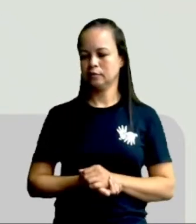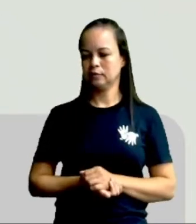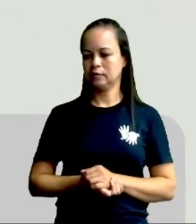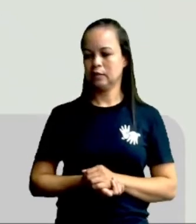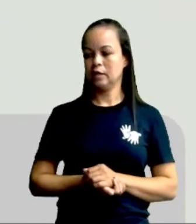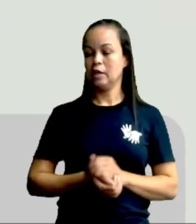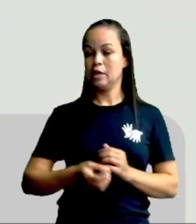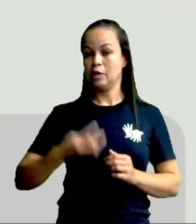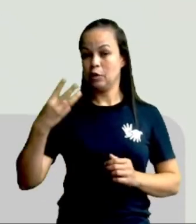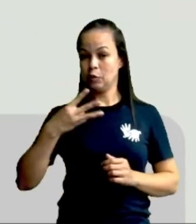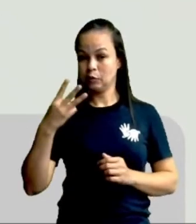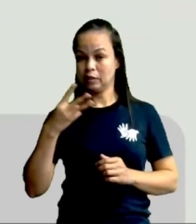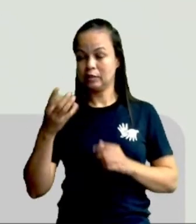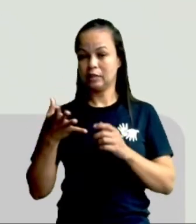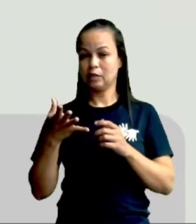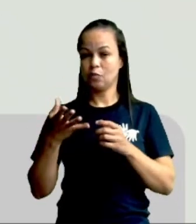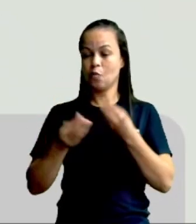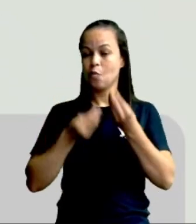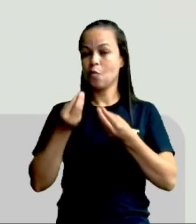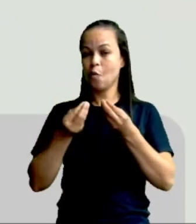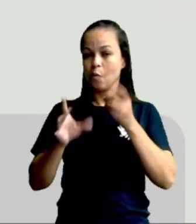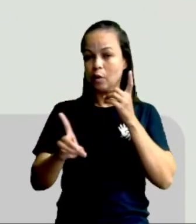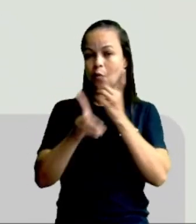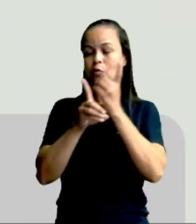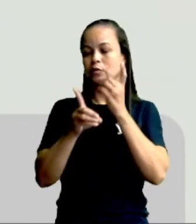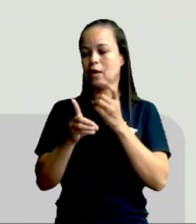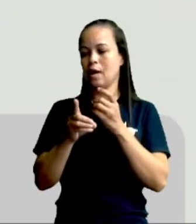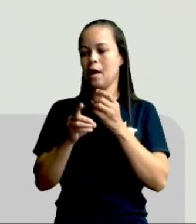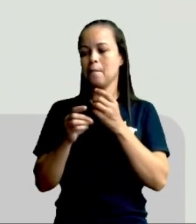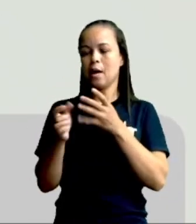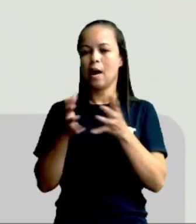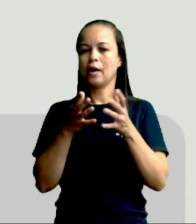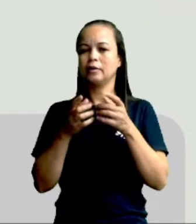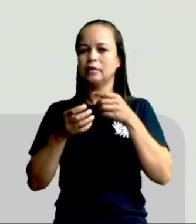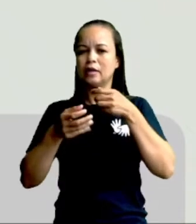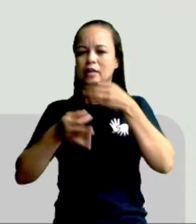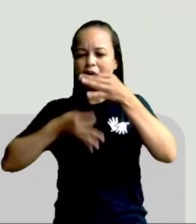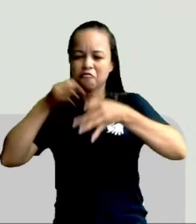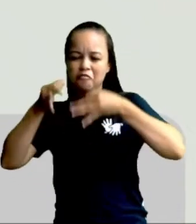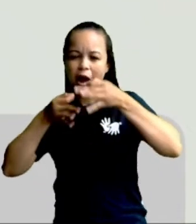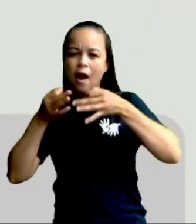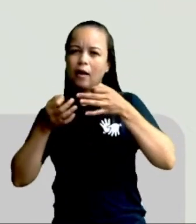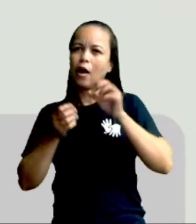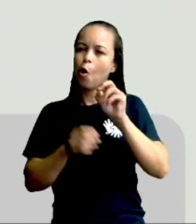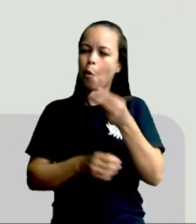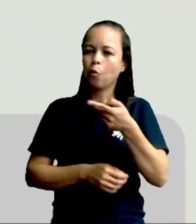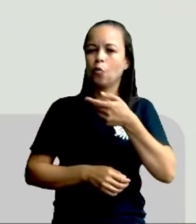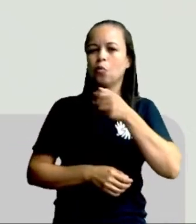onde podemos encontrar a parte cômica no texto, aquela parte da crítica, do humor?